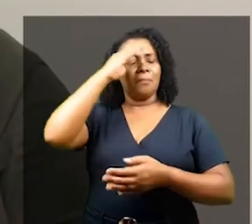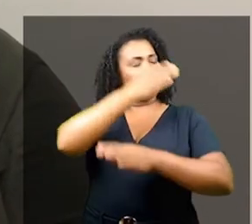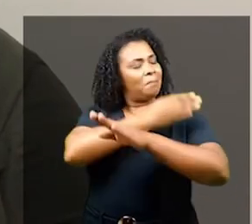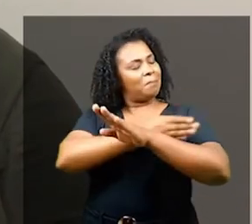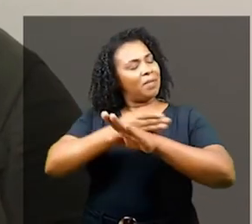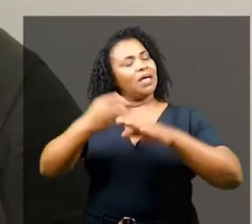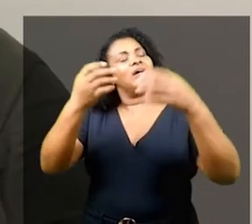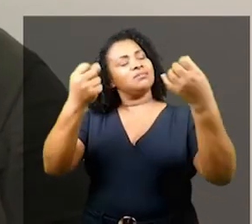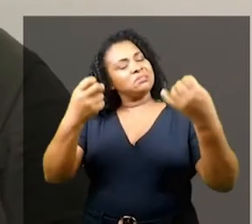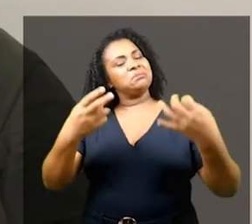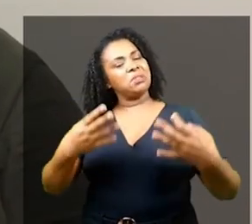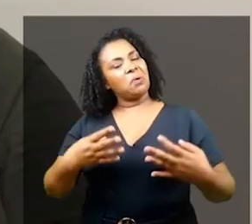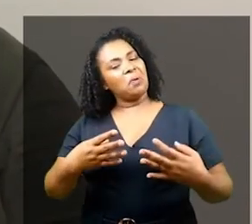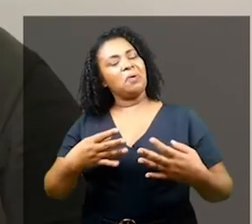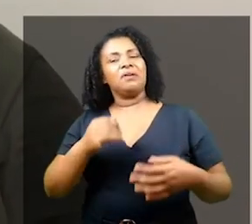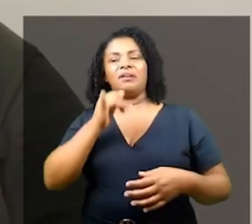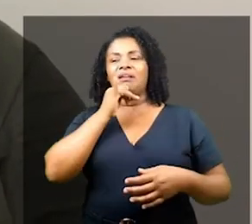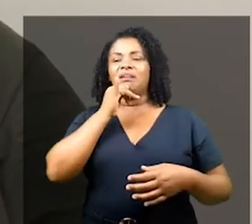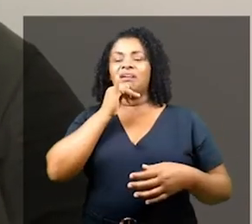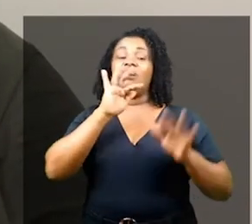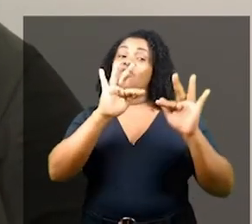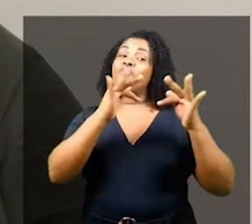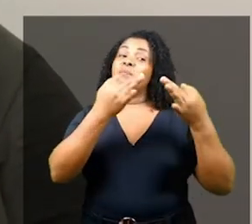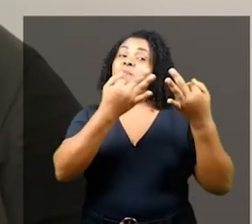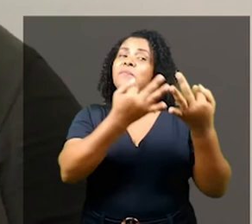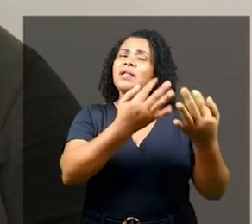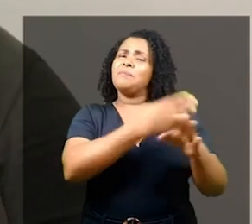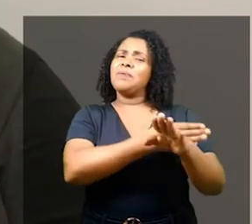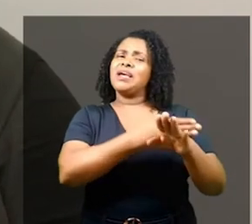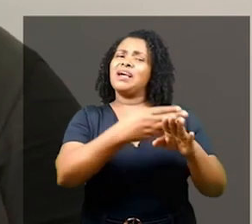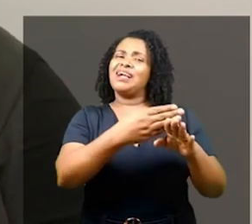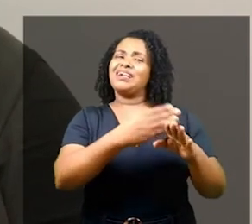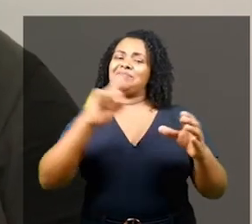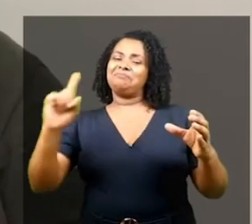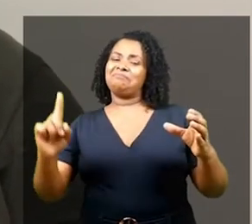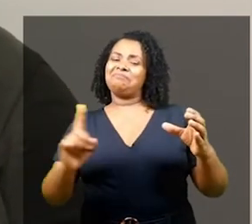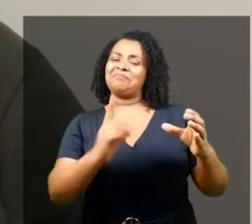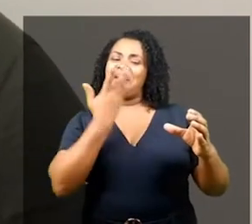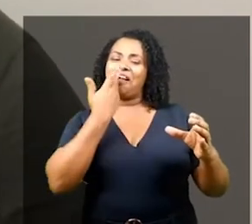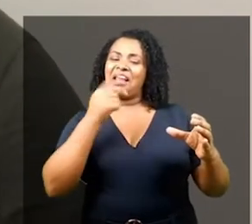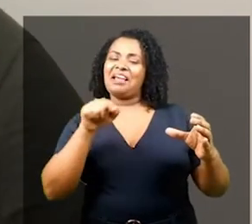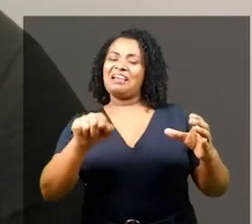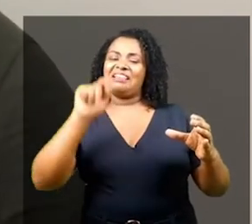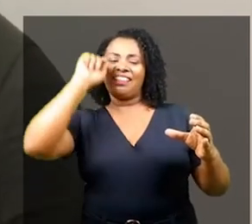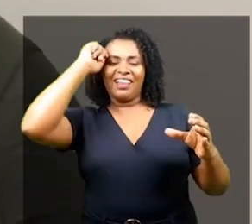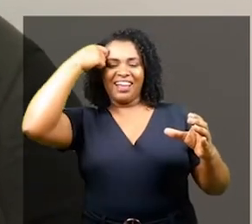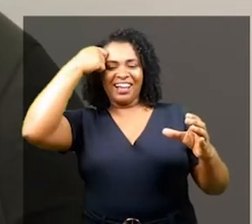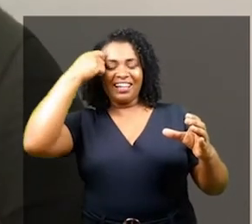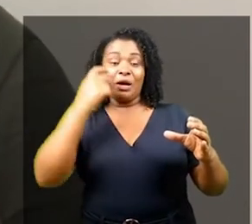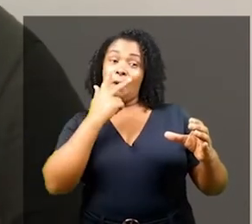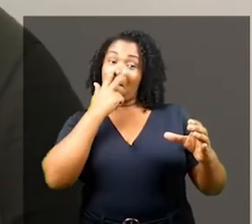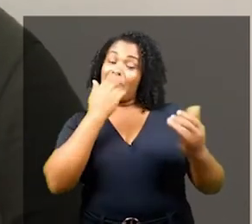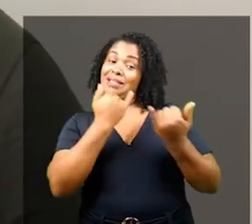Já diria aquele branco famoso lá. É como aquela boa família que tem uma criança negra muito amada